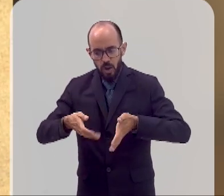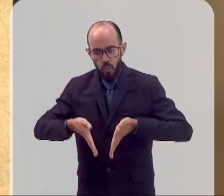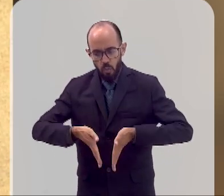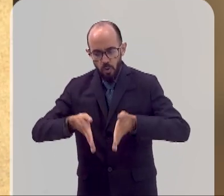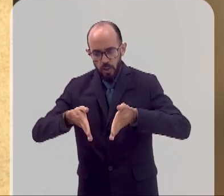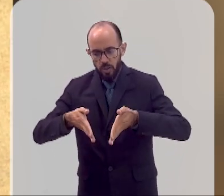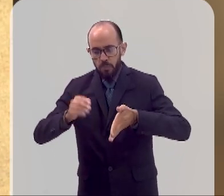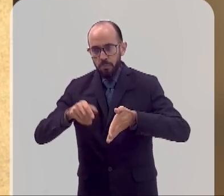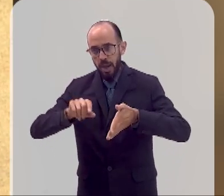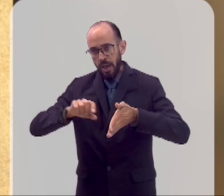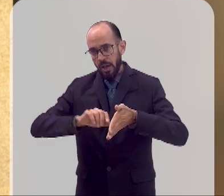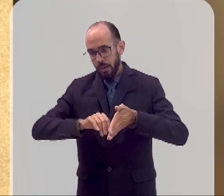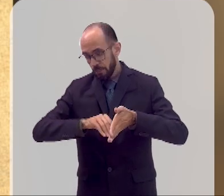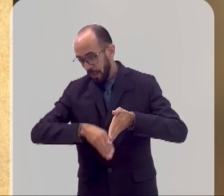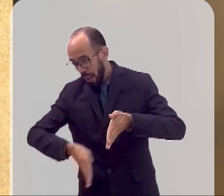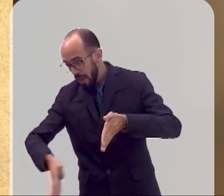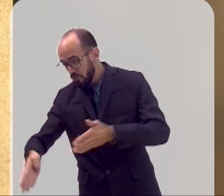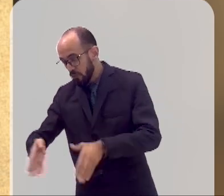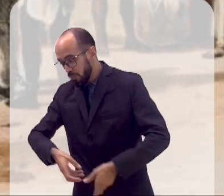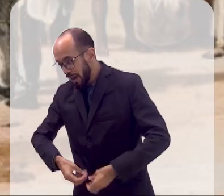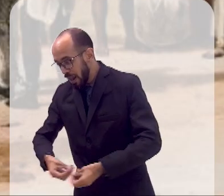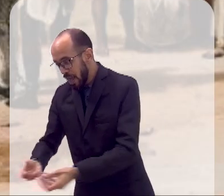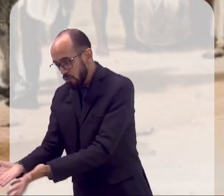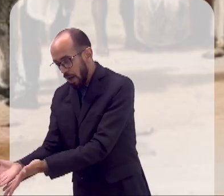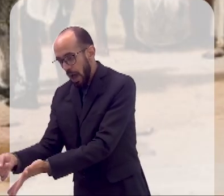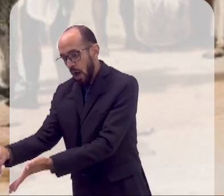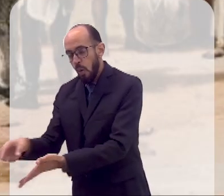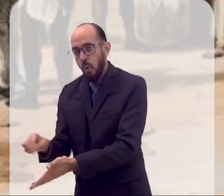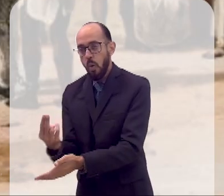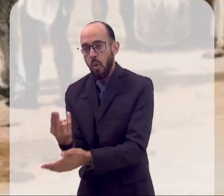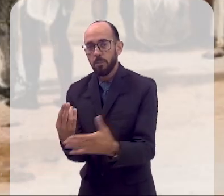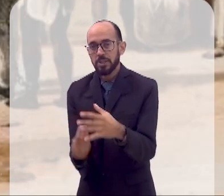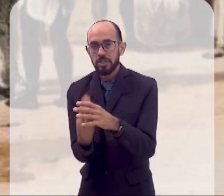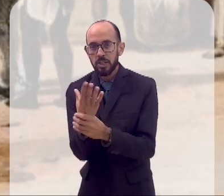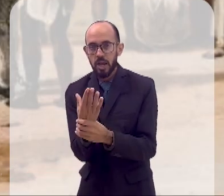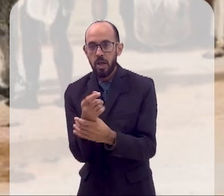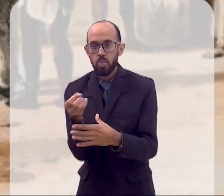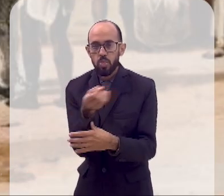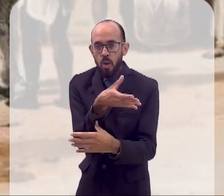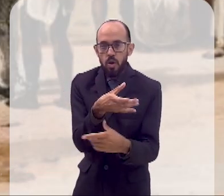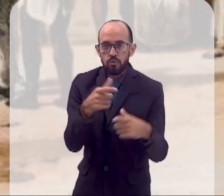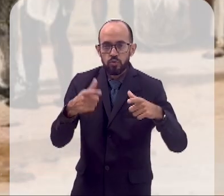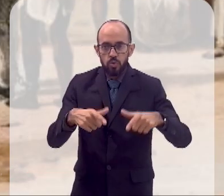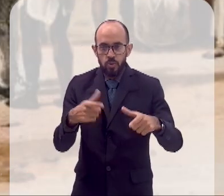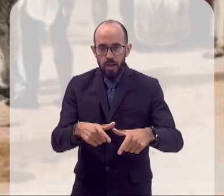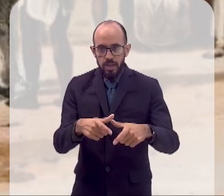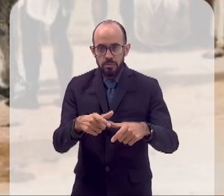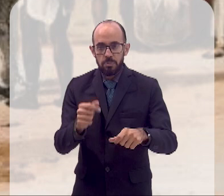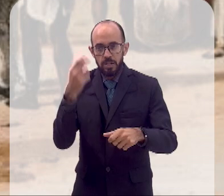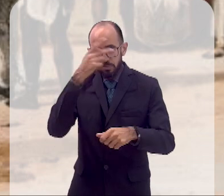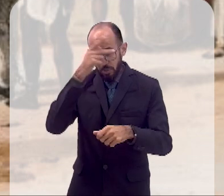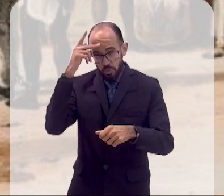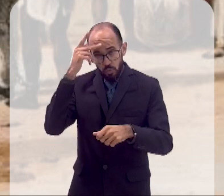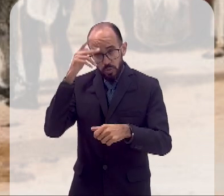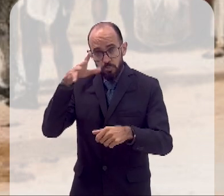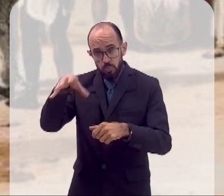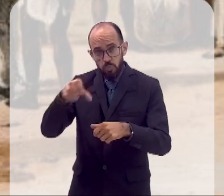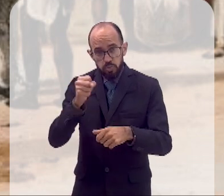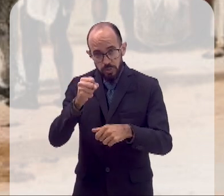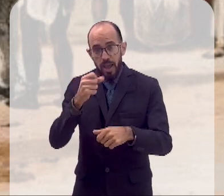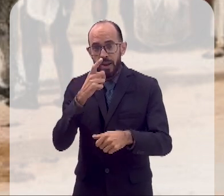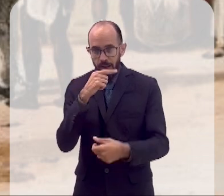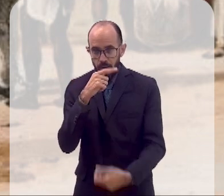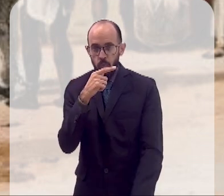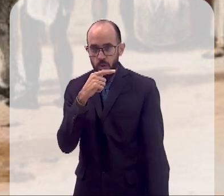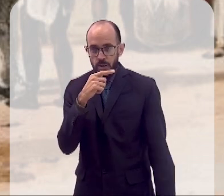direcionar para o chafariz que já exista ou para se criar novos pontos, novos postos, justamente para que as pessoas possam ter acesso à